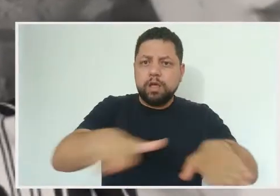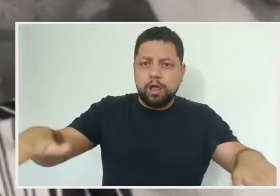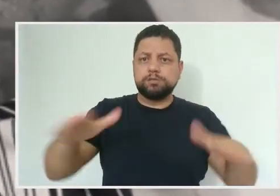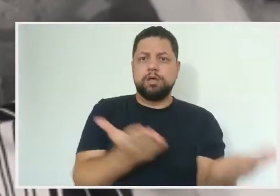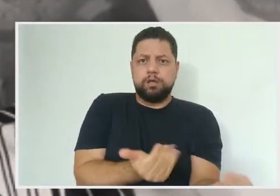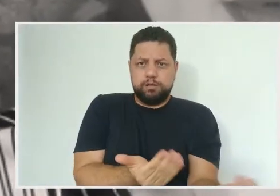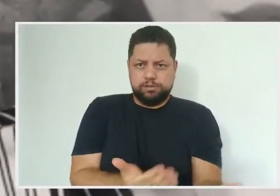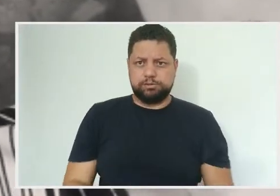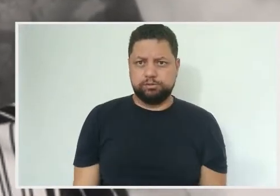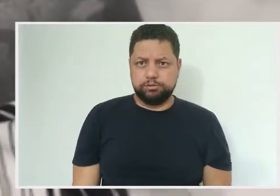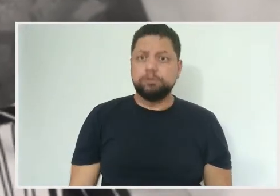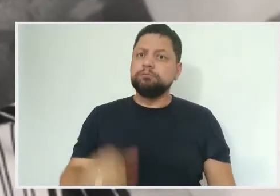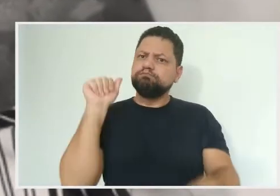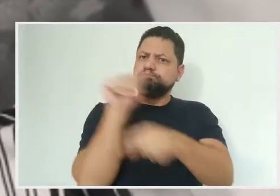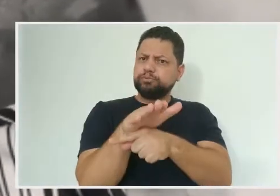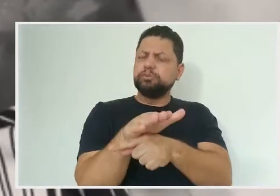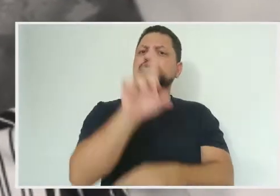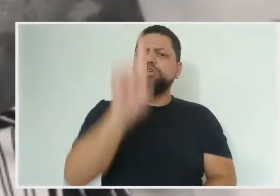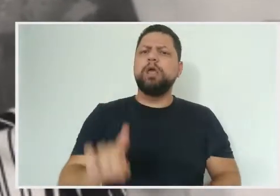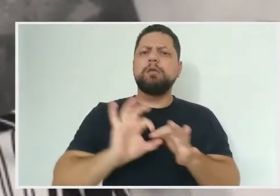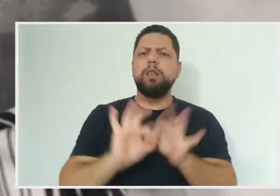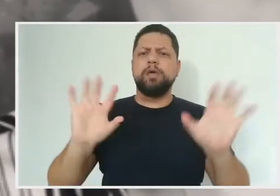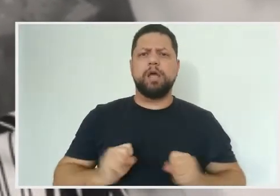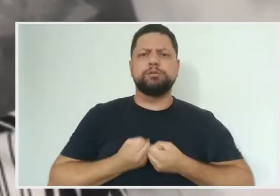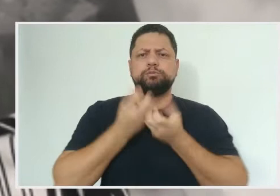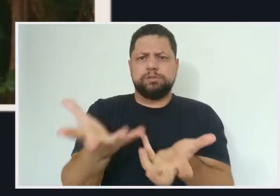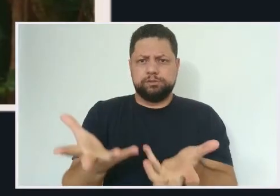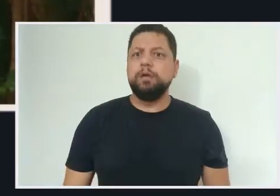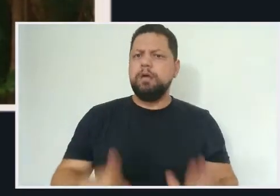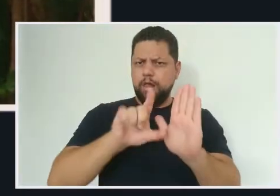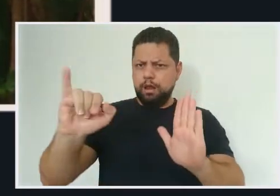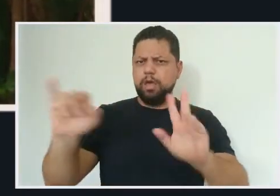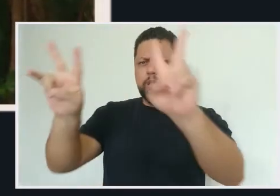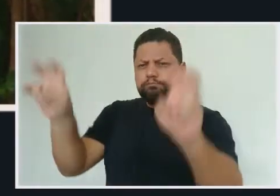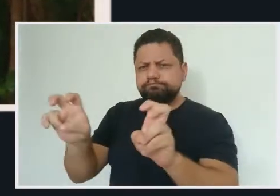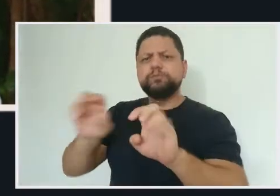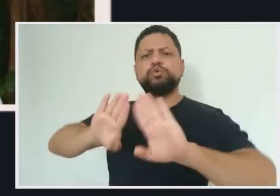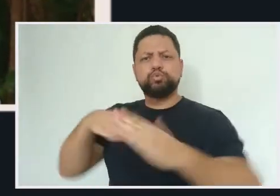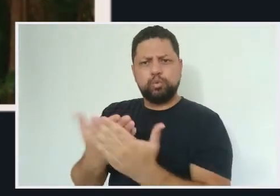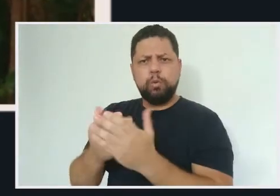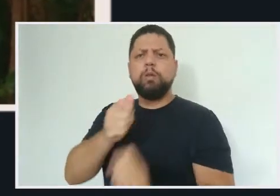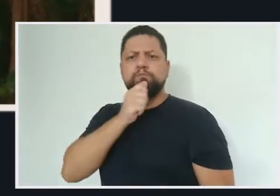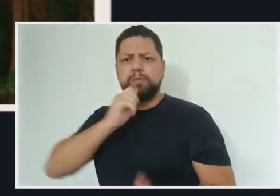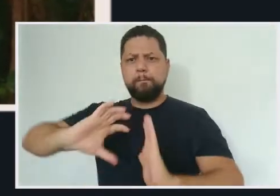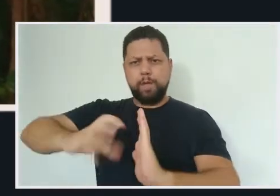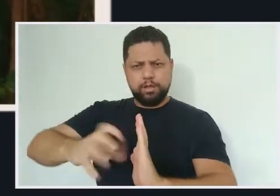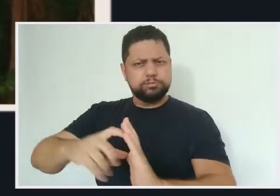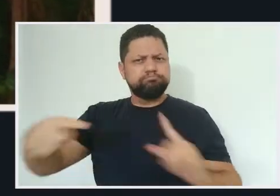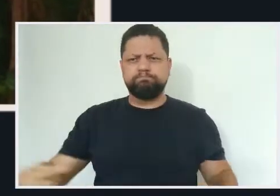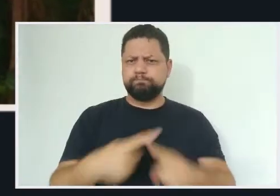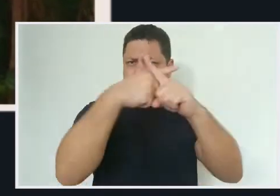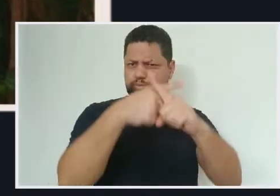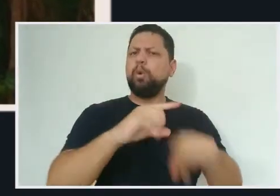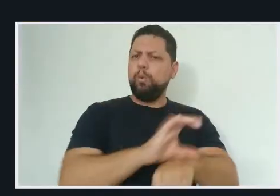legislações são inconstitucionais porque violam o direito à educação de qualidade. São inconstitucionais porque violam os direitos da